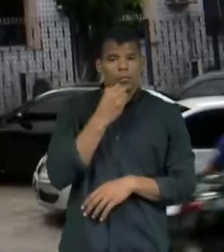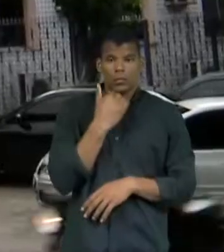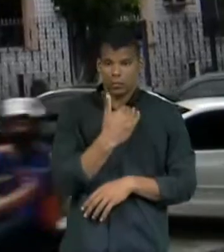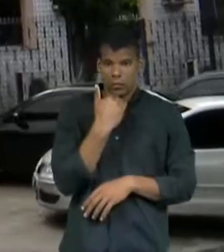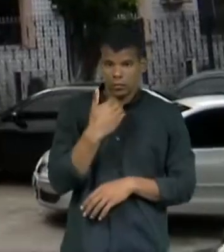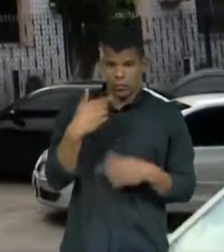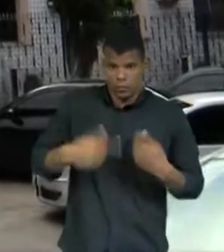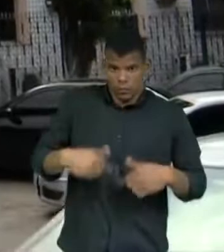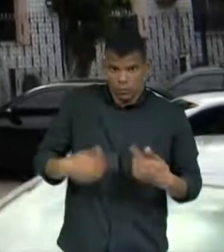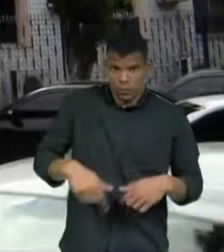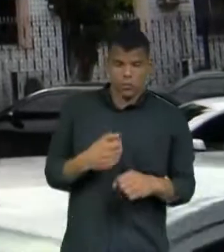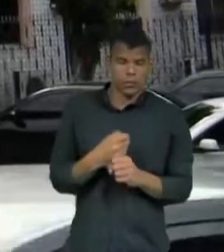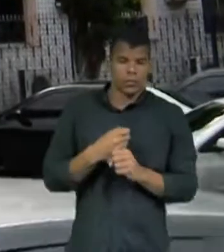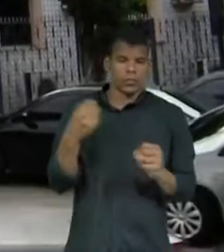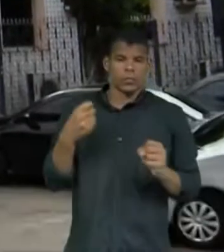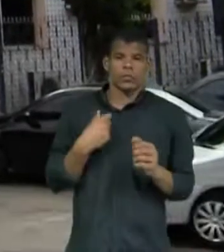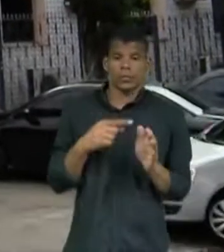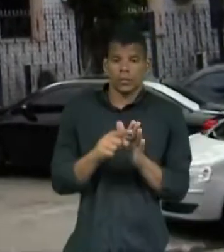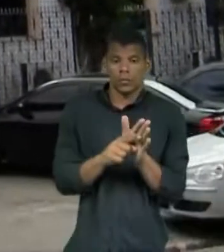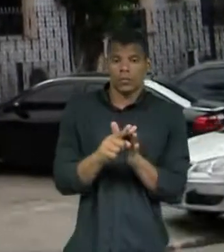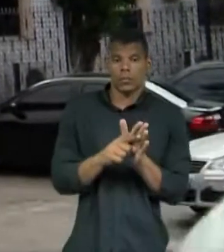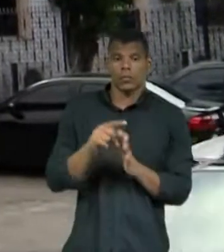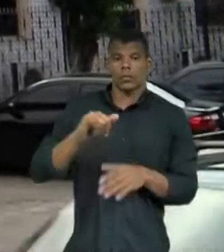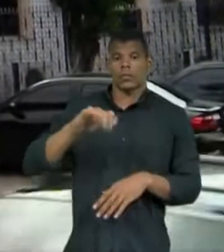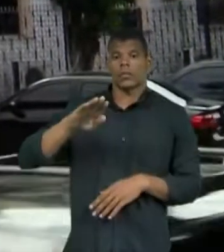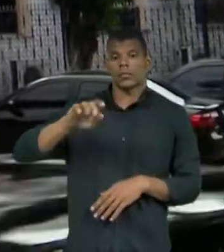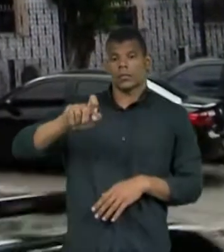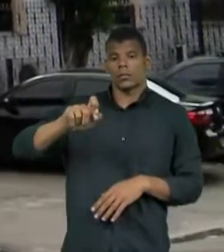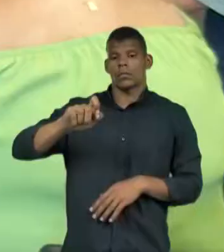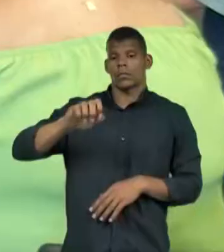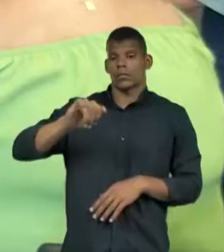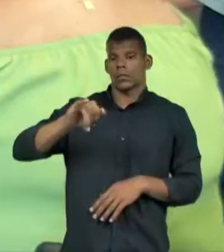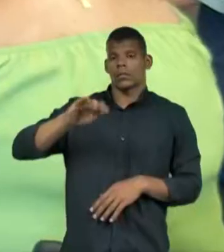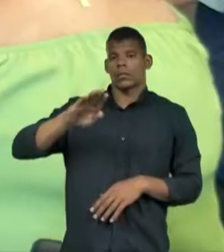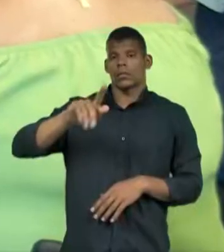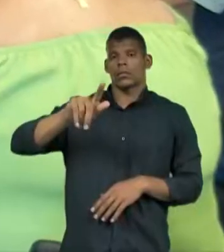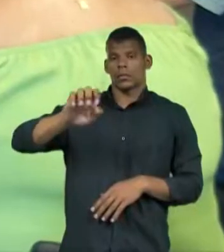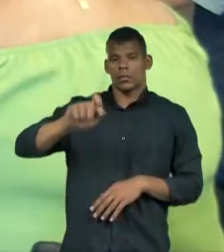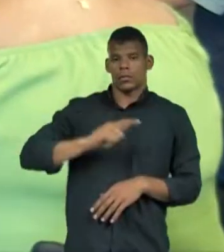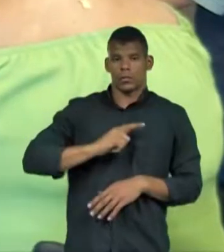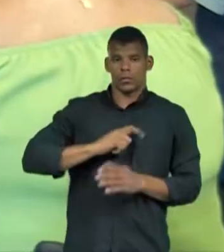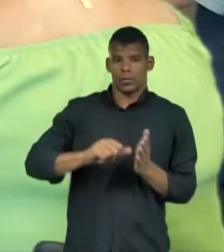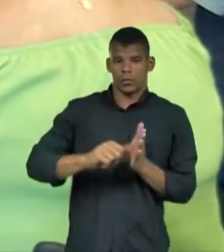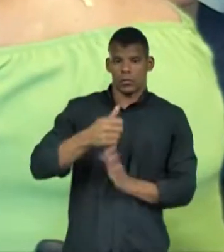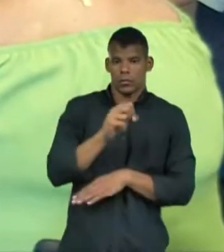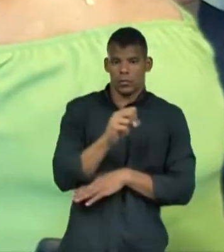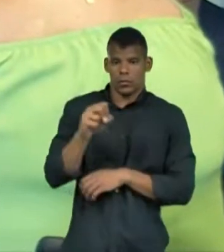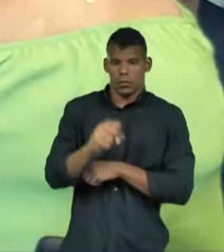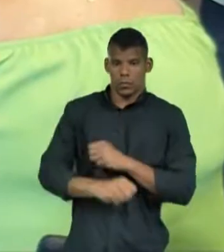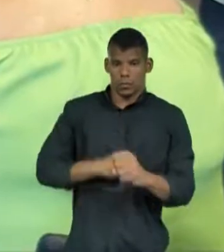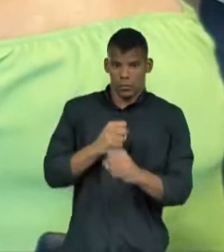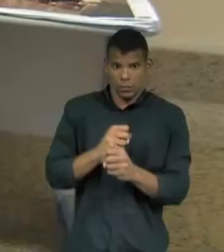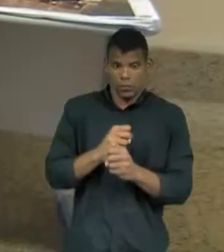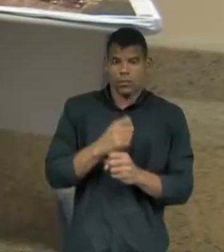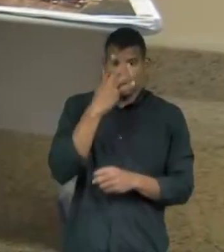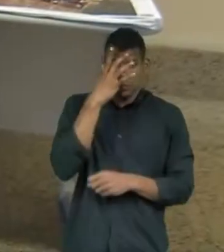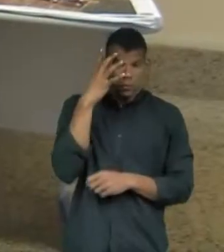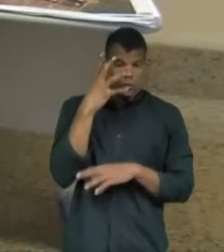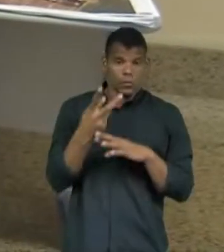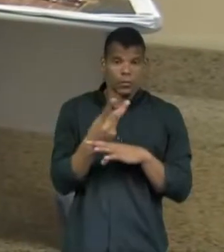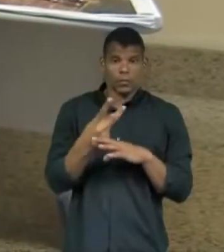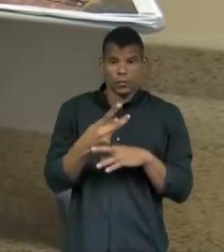De acordo com a pesquisa do IBGE, feita no primeiro semestre deste ano, o número de pessoas que buscam trabalho ou que estão